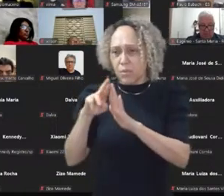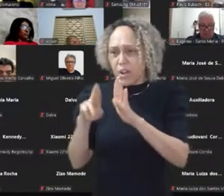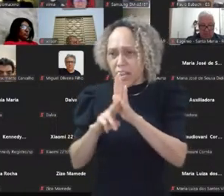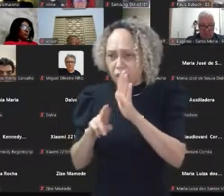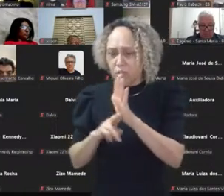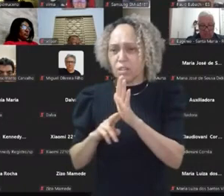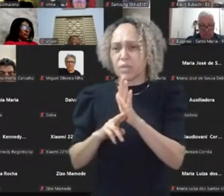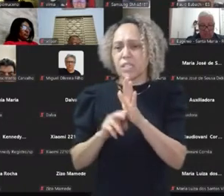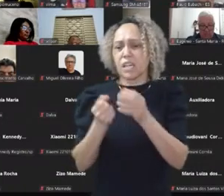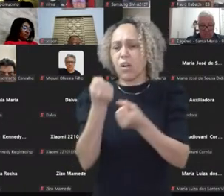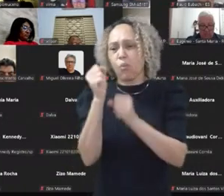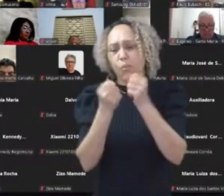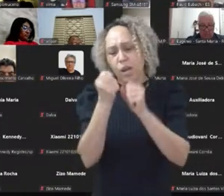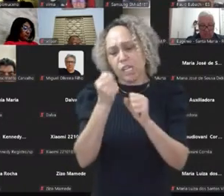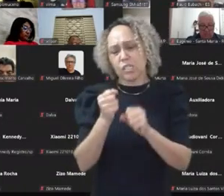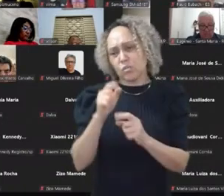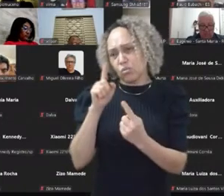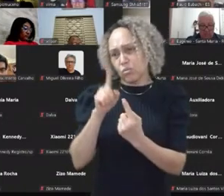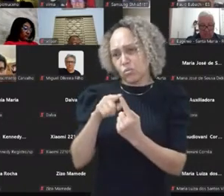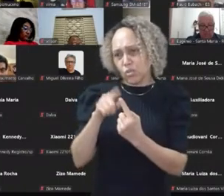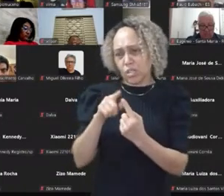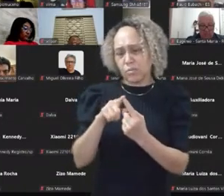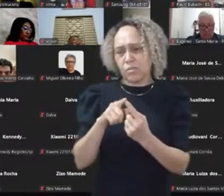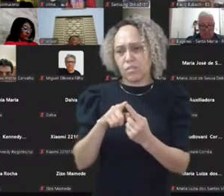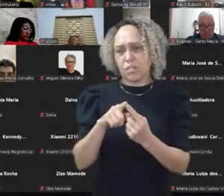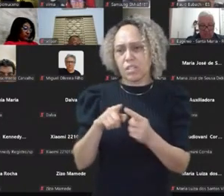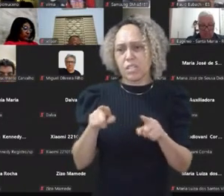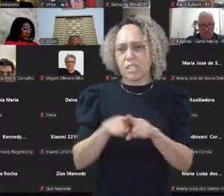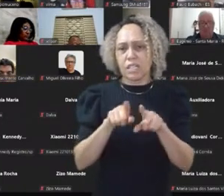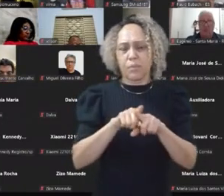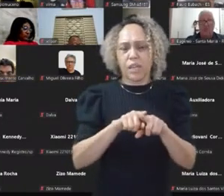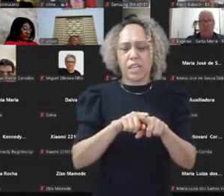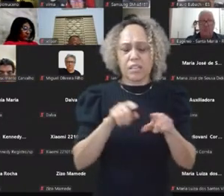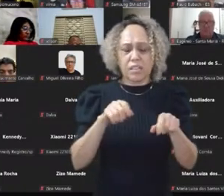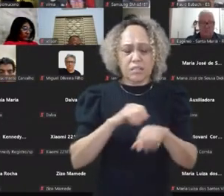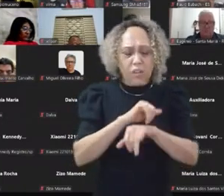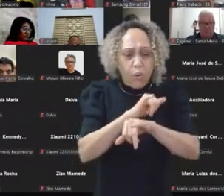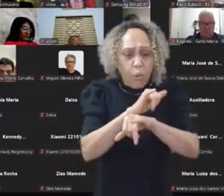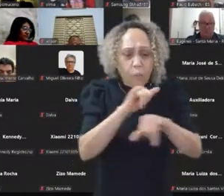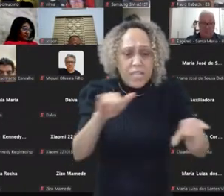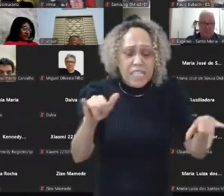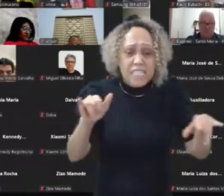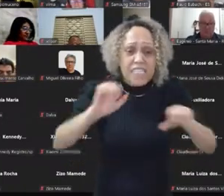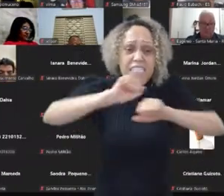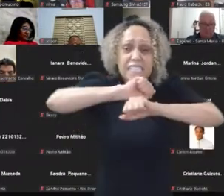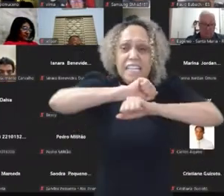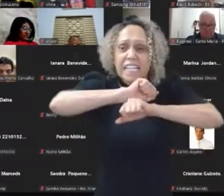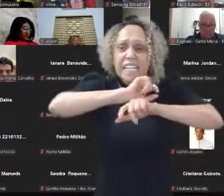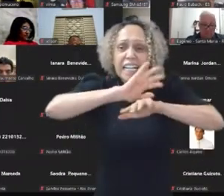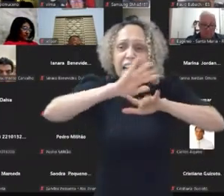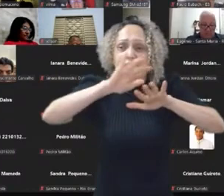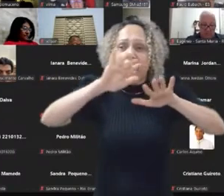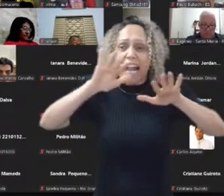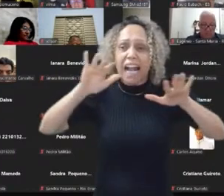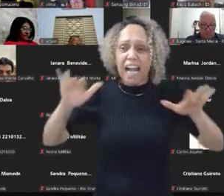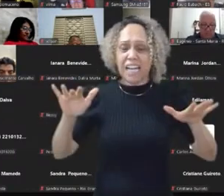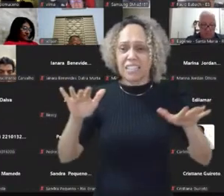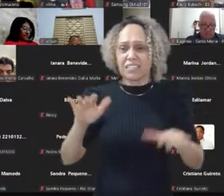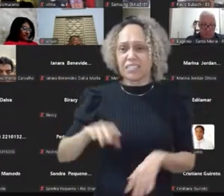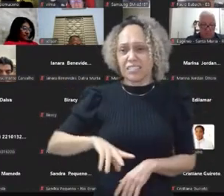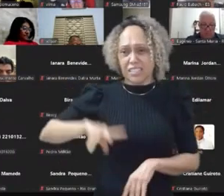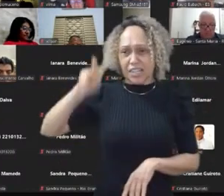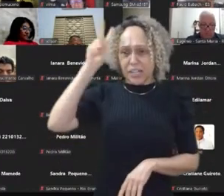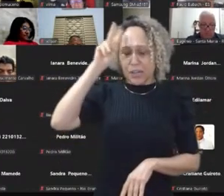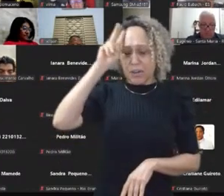indústria. A outra coisa é essa questão da mensagem clara. A mensagem clara, eu assemelho muito ao bandeirão do Corinthians. Quando ele